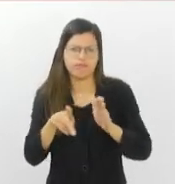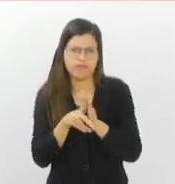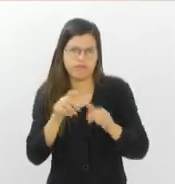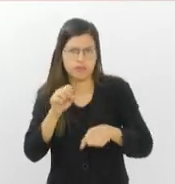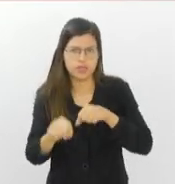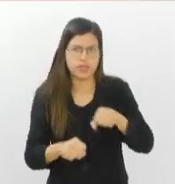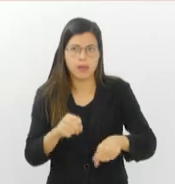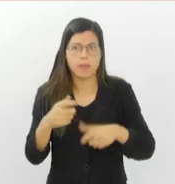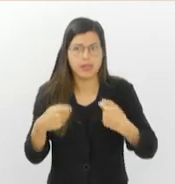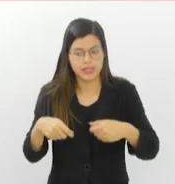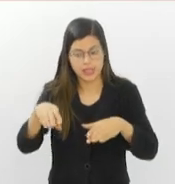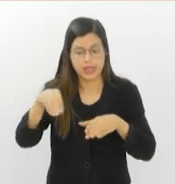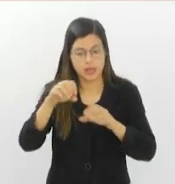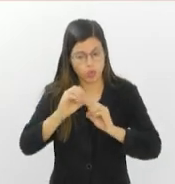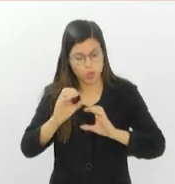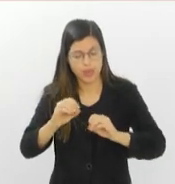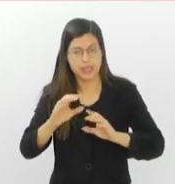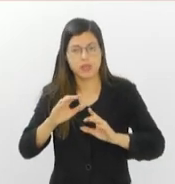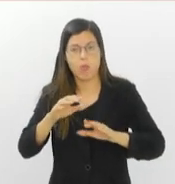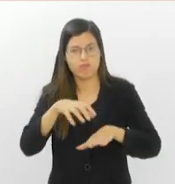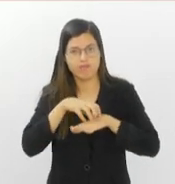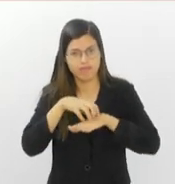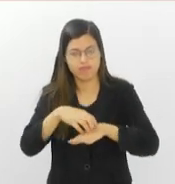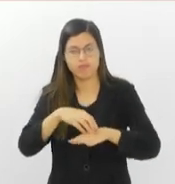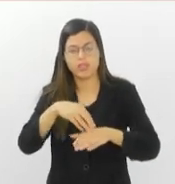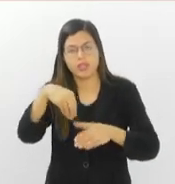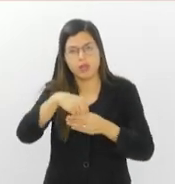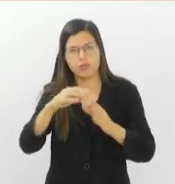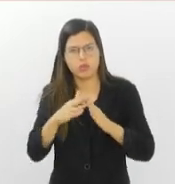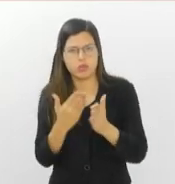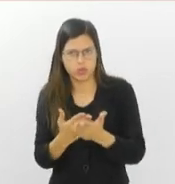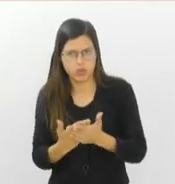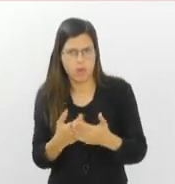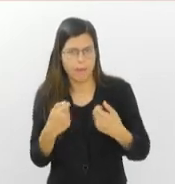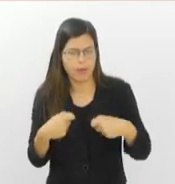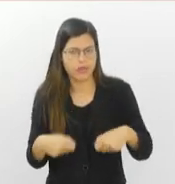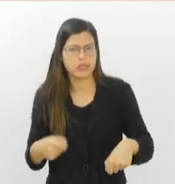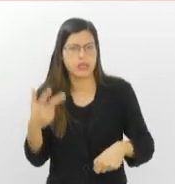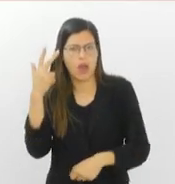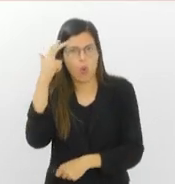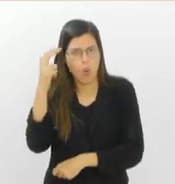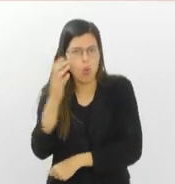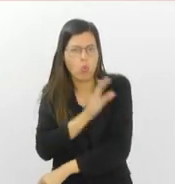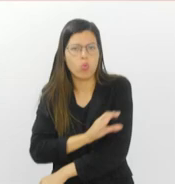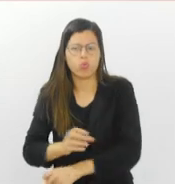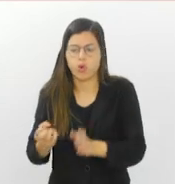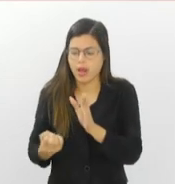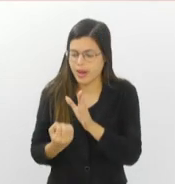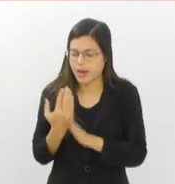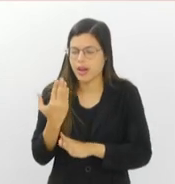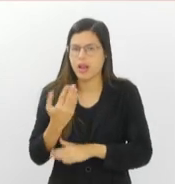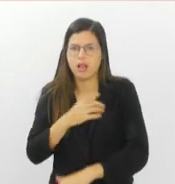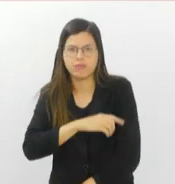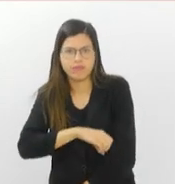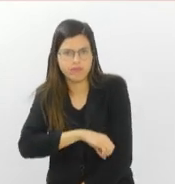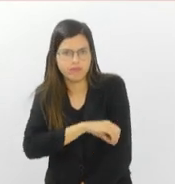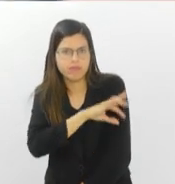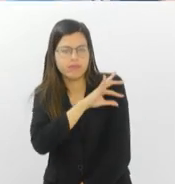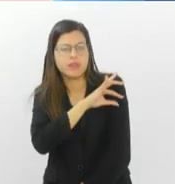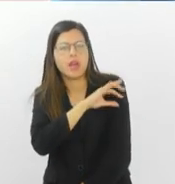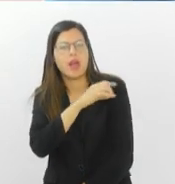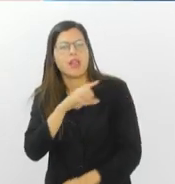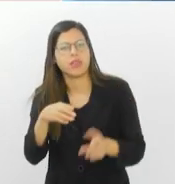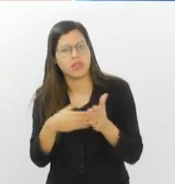escolas, né? A gente precisa criar no Brasil uma cultura de educação no trânsito, desde lá do fundamental até o ensino médio.